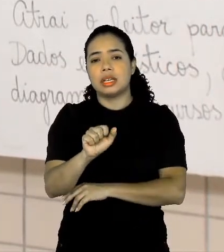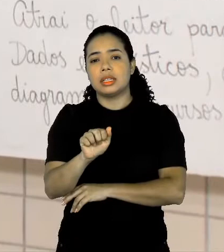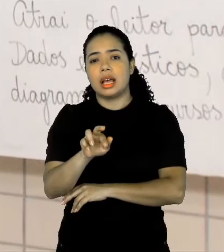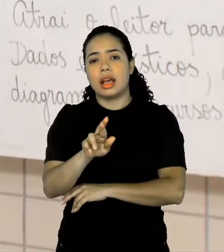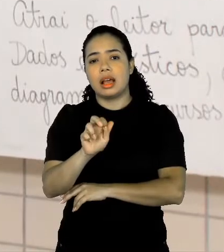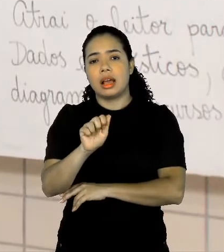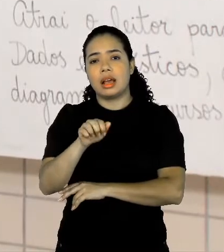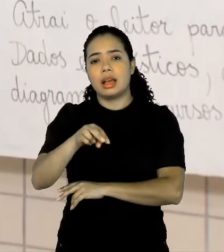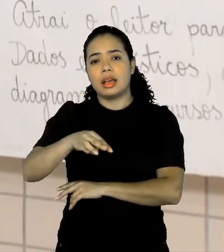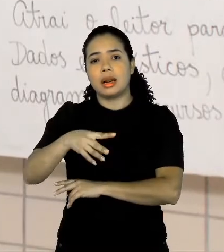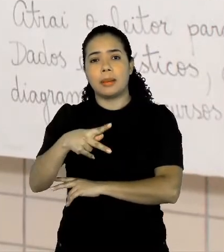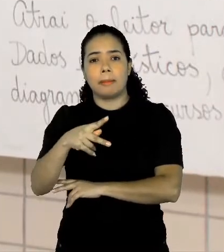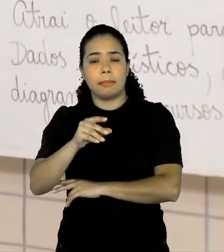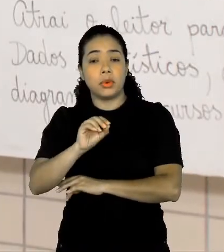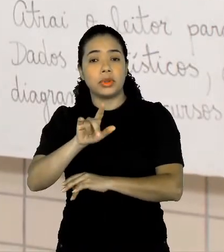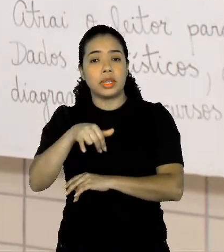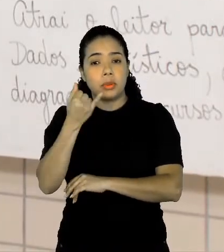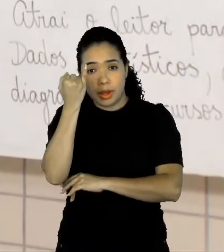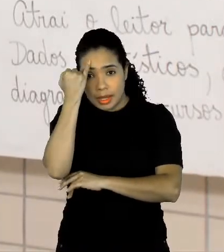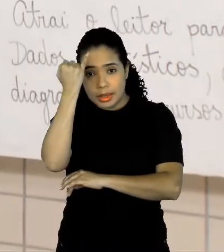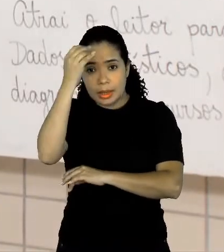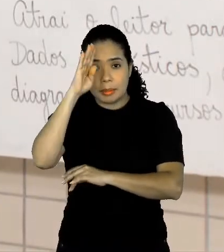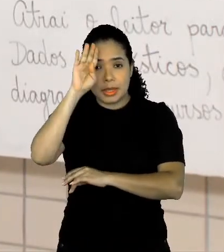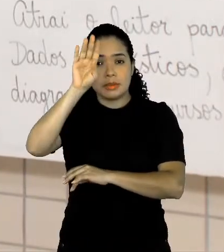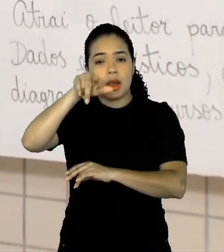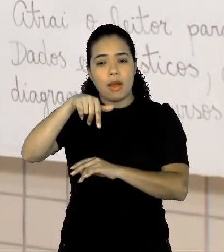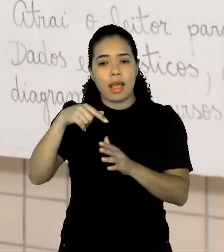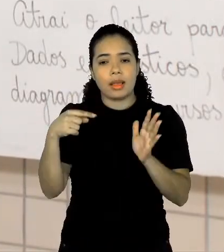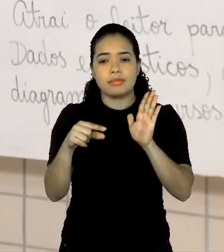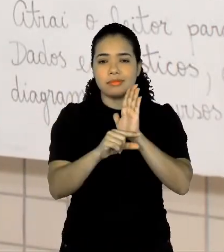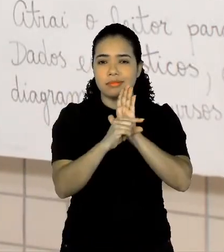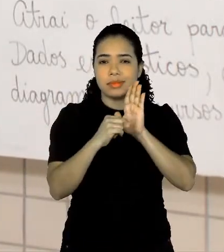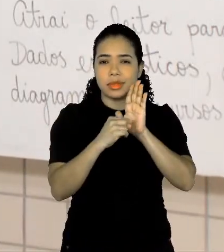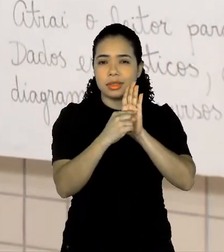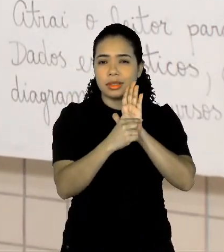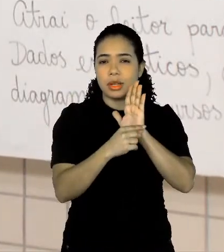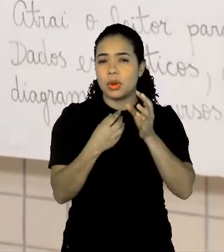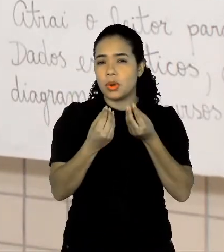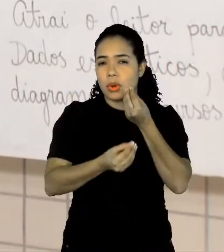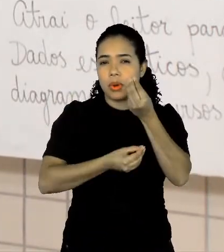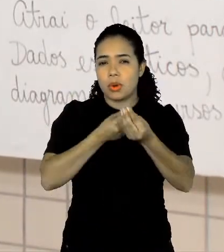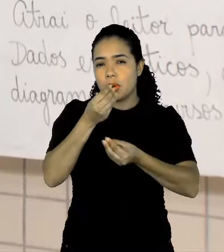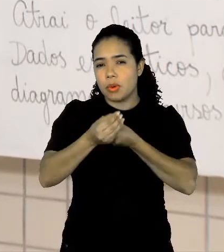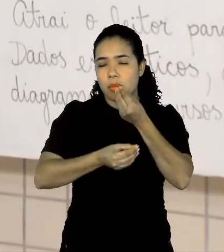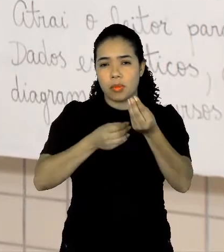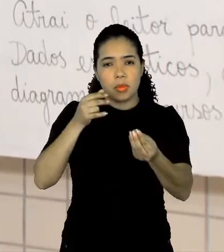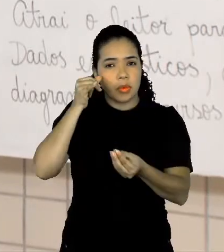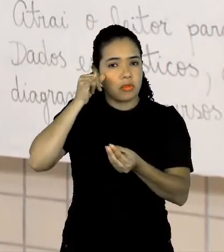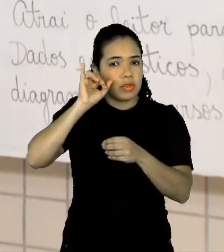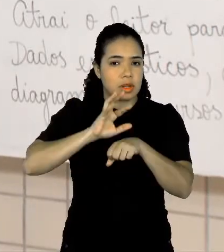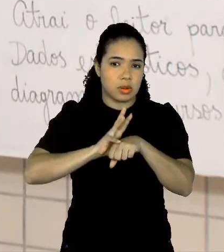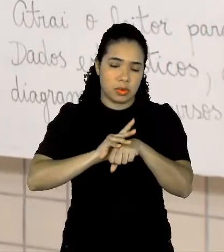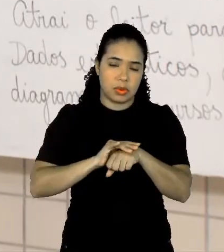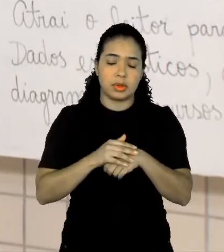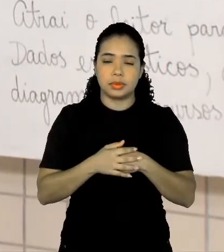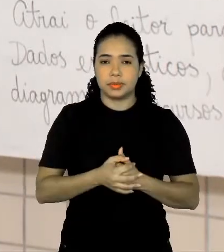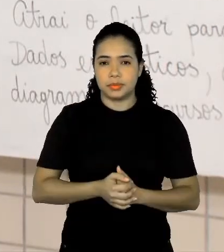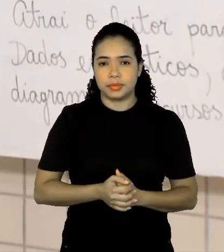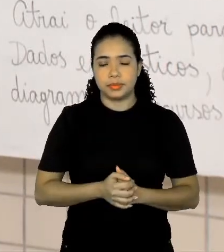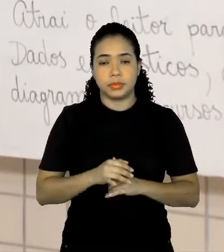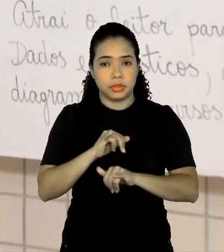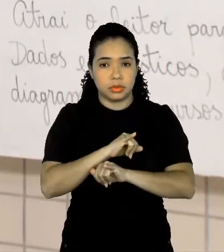infográfico, a ideia principal é isso aí que está em destaque, né, como evitar o coronavírus, mas ele também traz essas